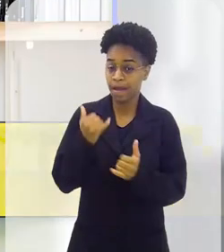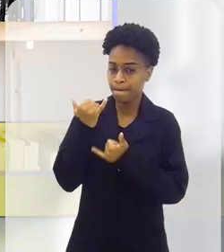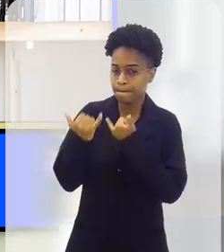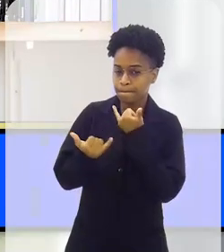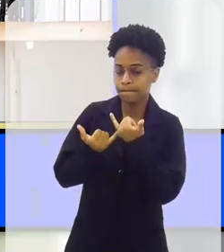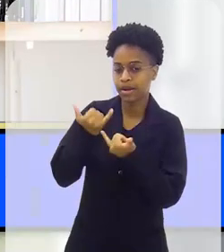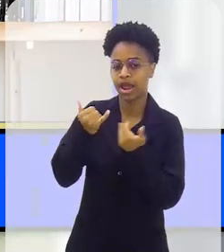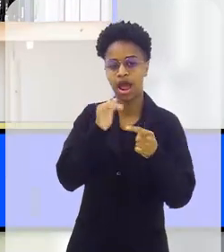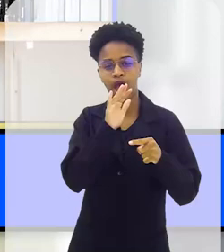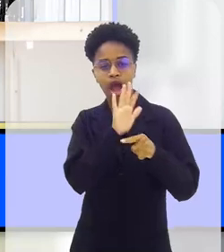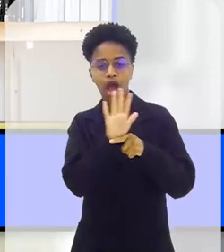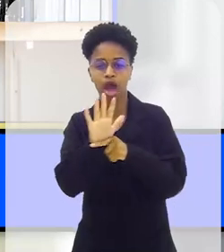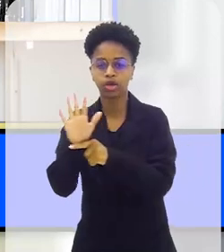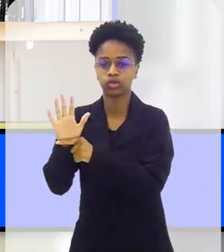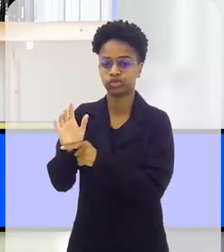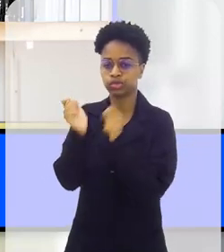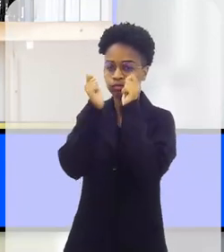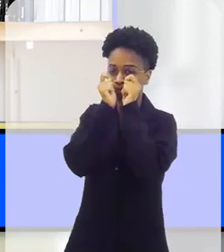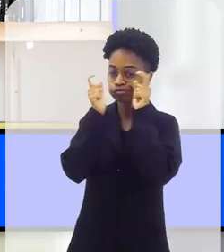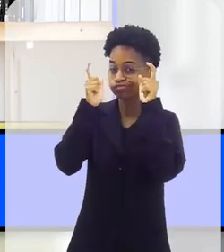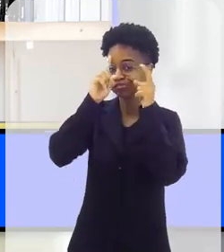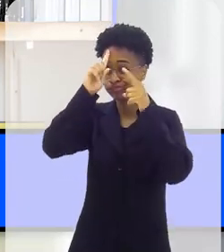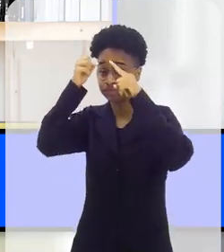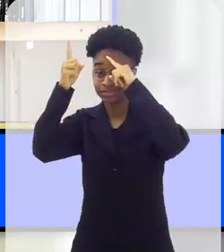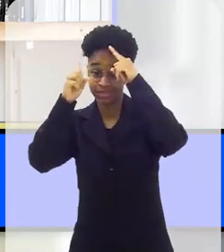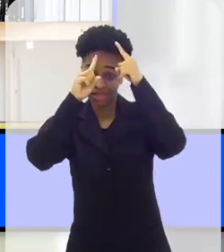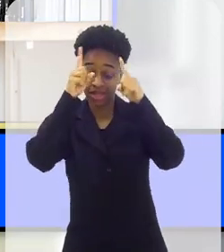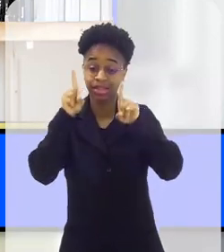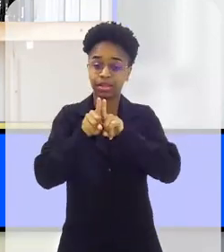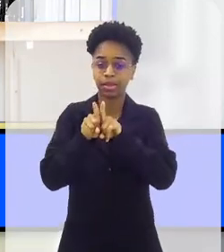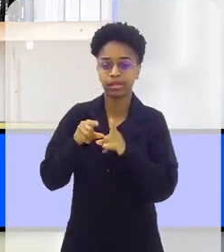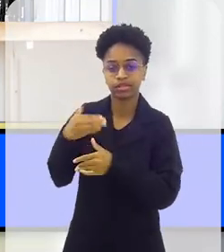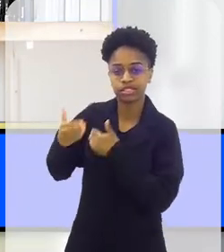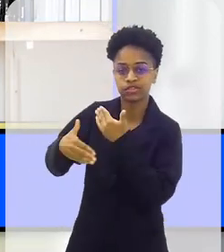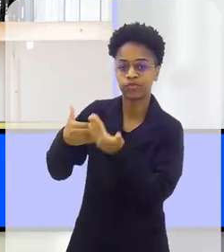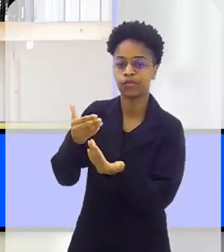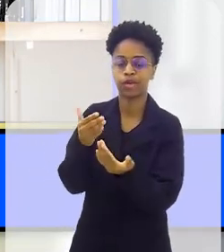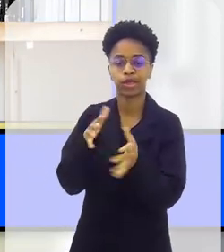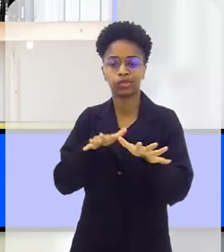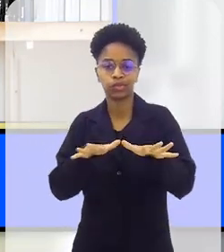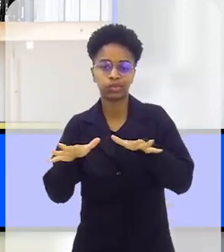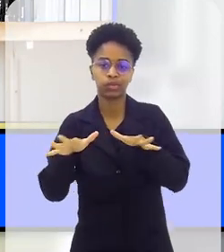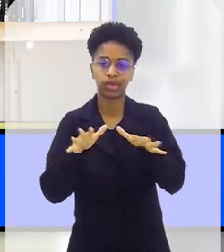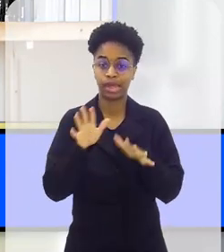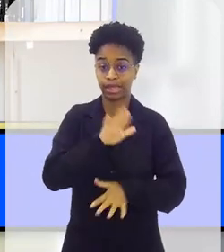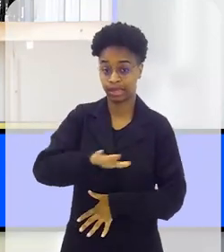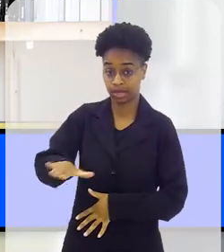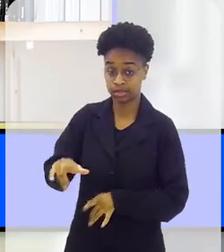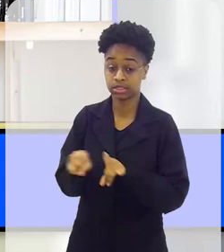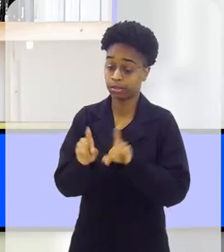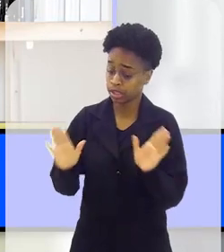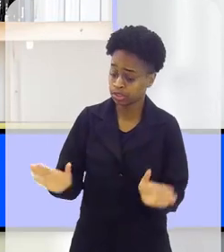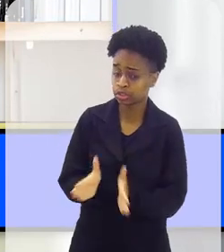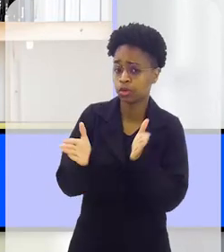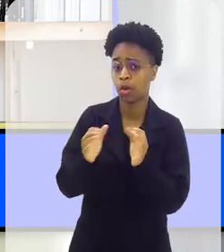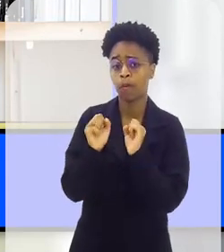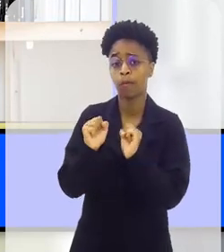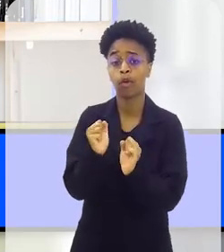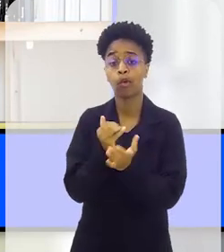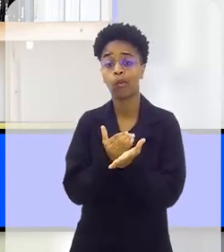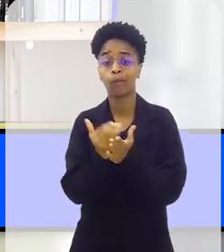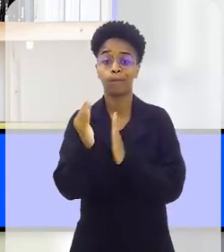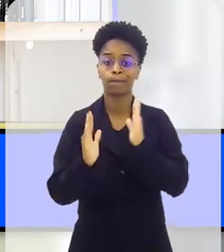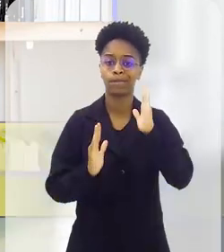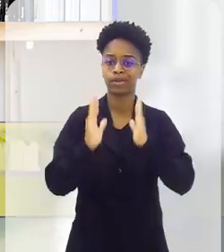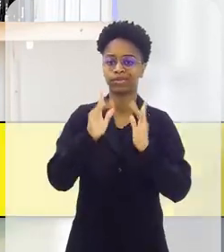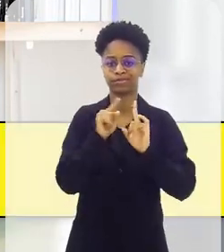Brincar ajuda a despertar a criatividade e o desenvolvimento motor das crianças e os estímulos podem começar já